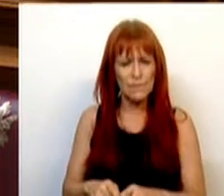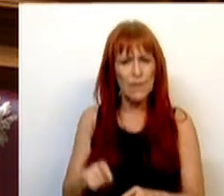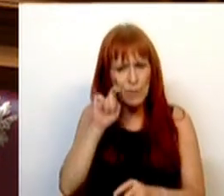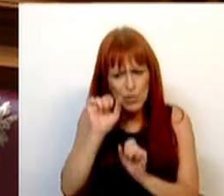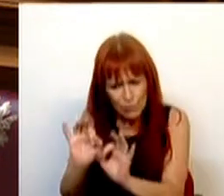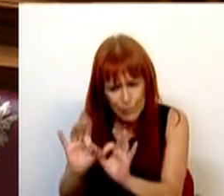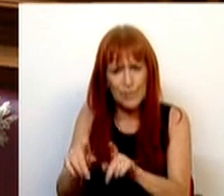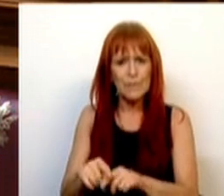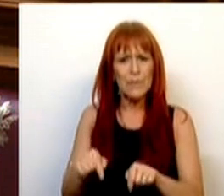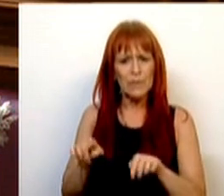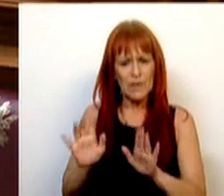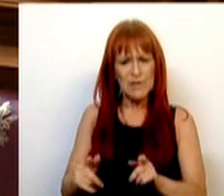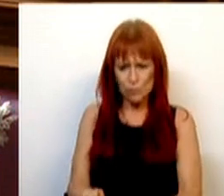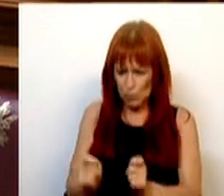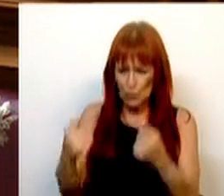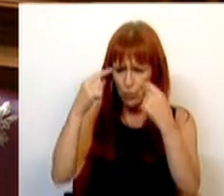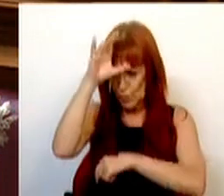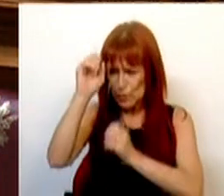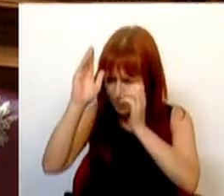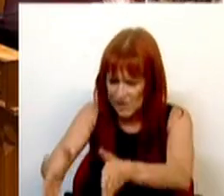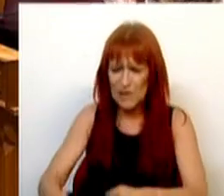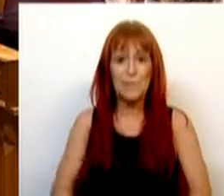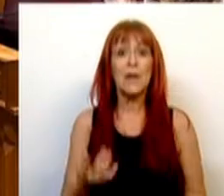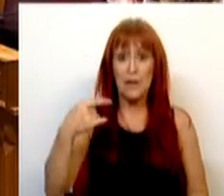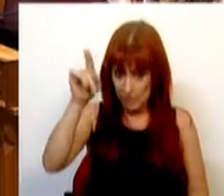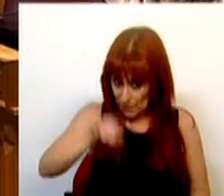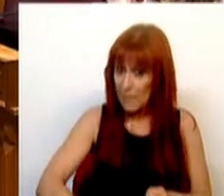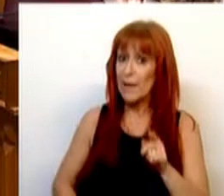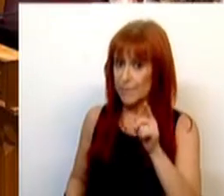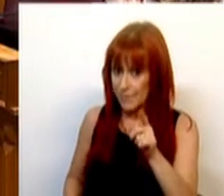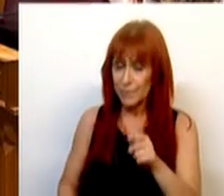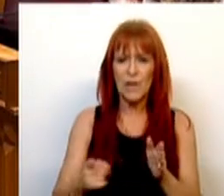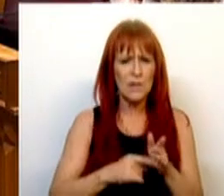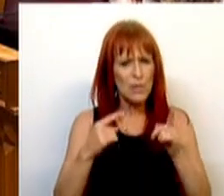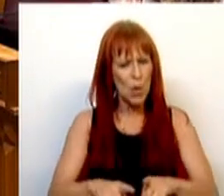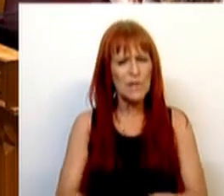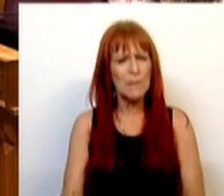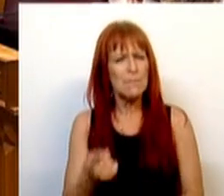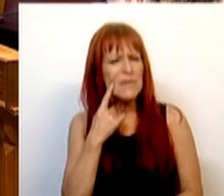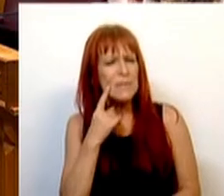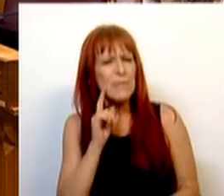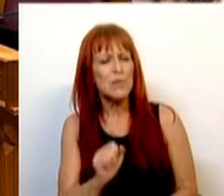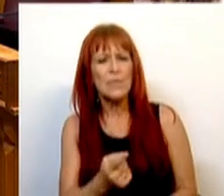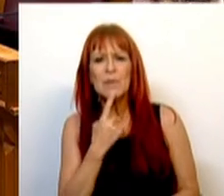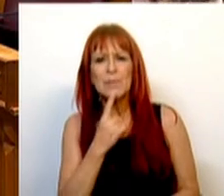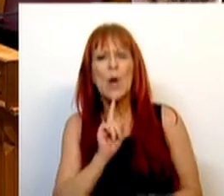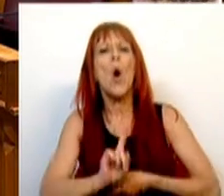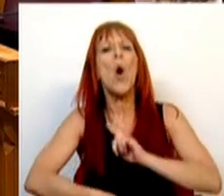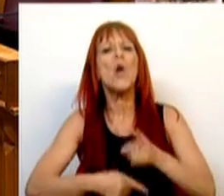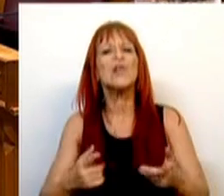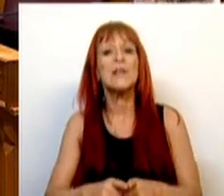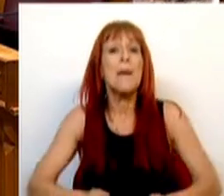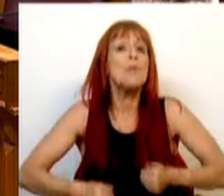protegido e precisa de ter investimento público. Mas também é necessário percebermos qual